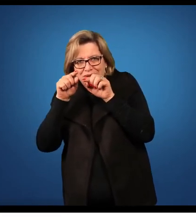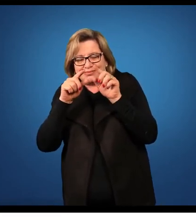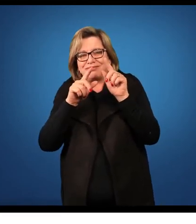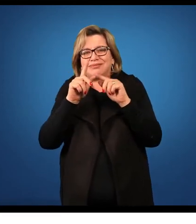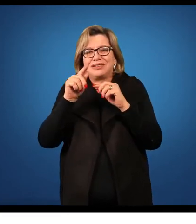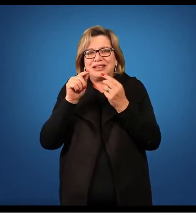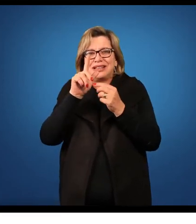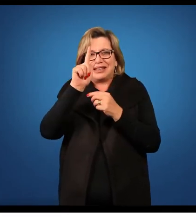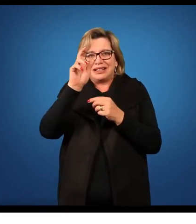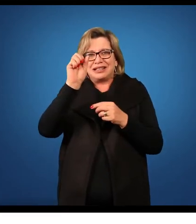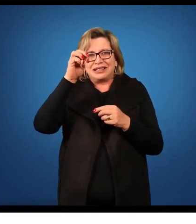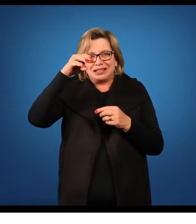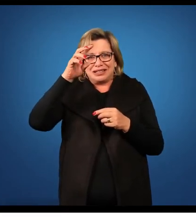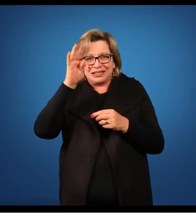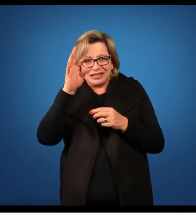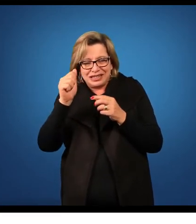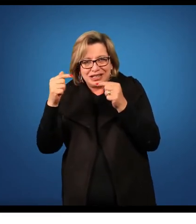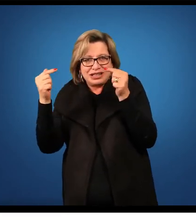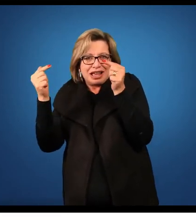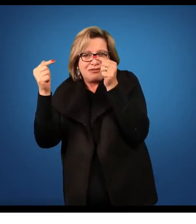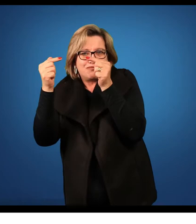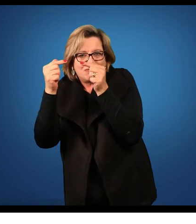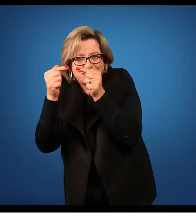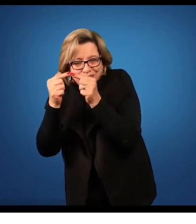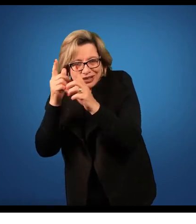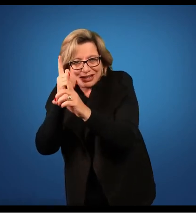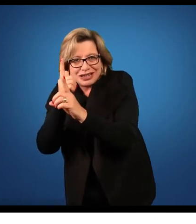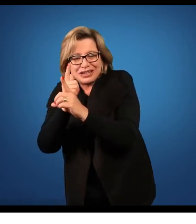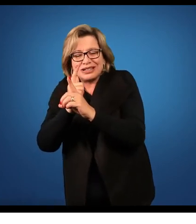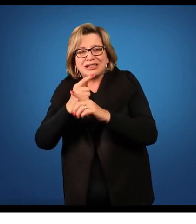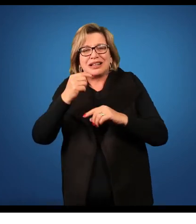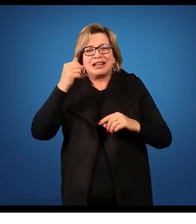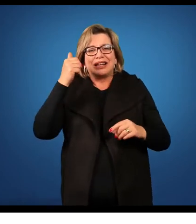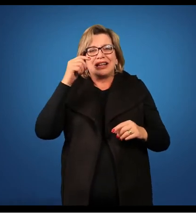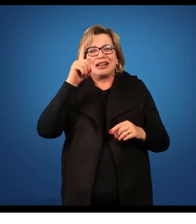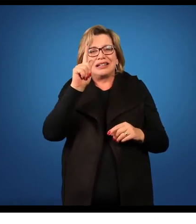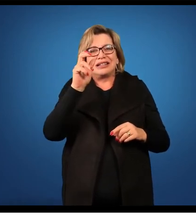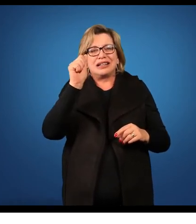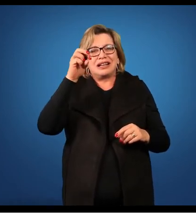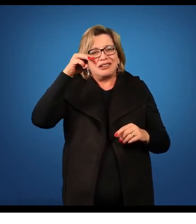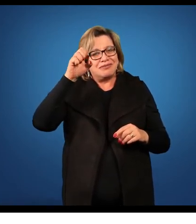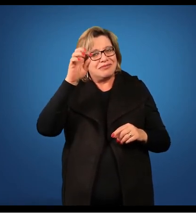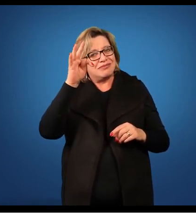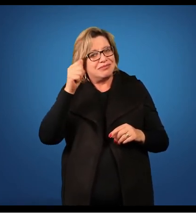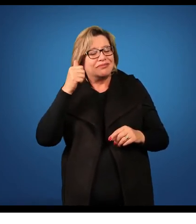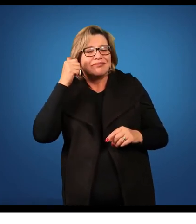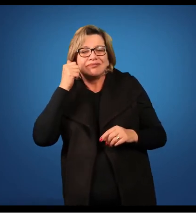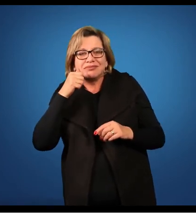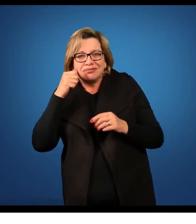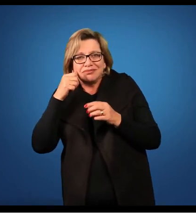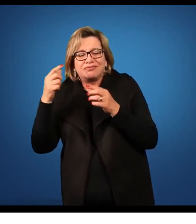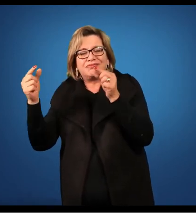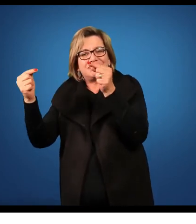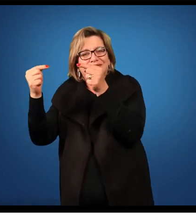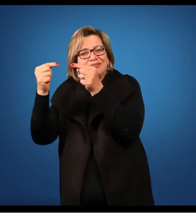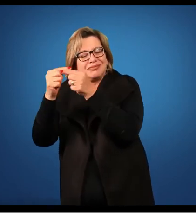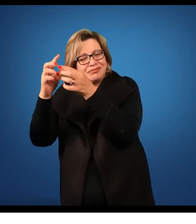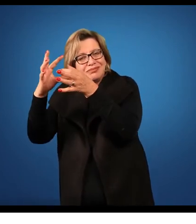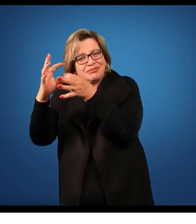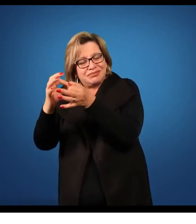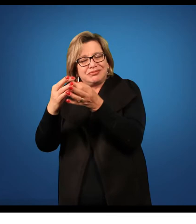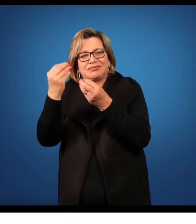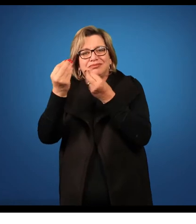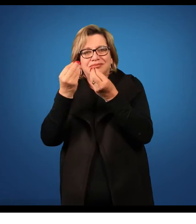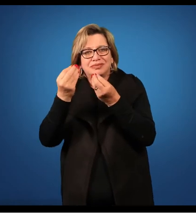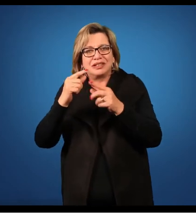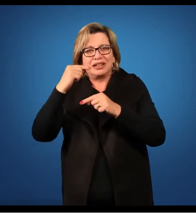masculinos em direção ao gameta feminino que estava dentro do megasporanjo que depois formou o gametófito feminino e por sua vez